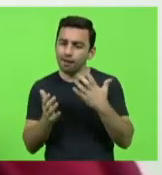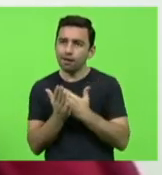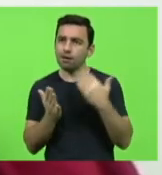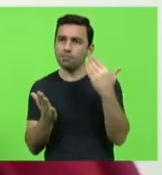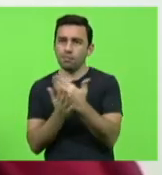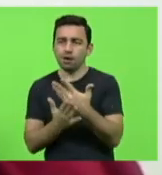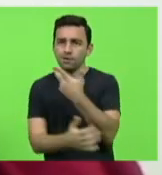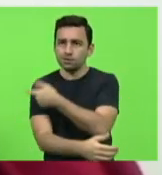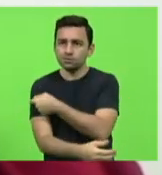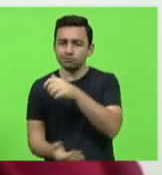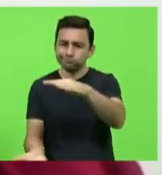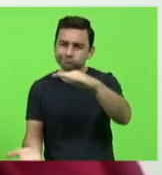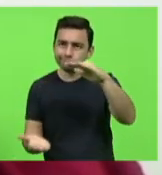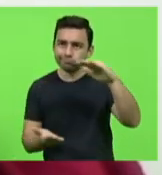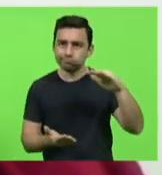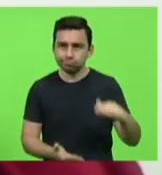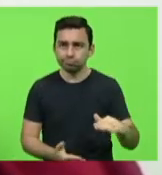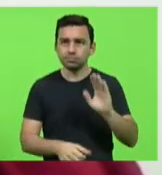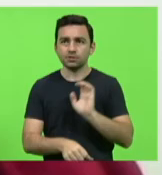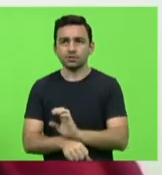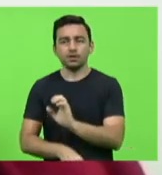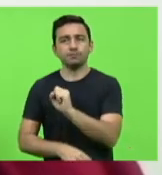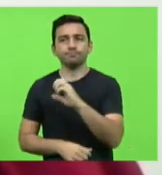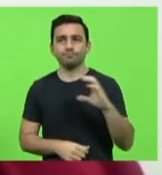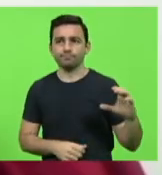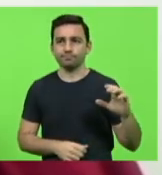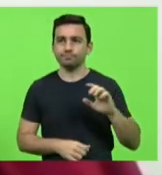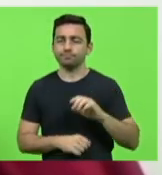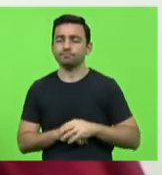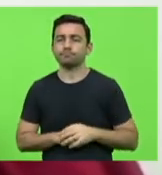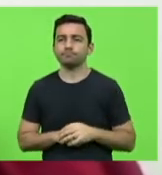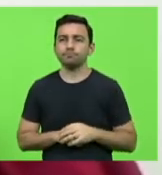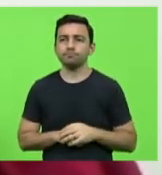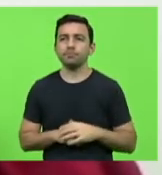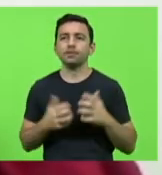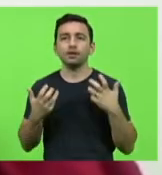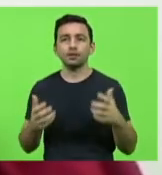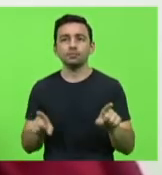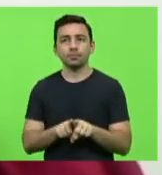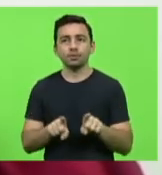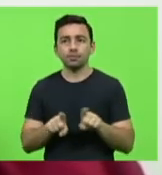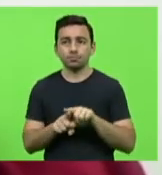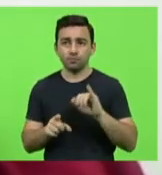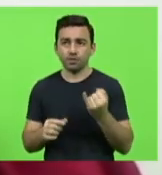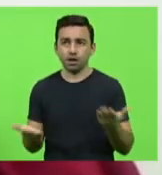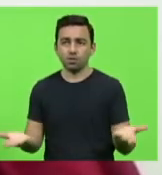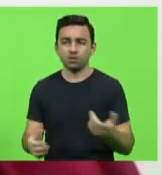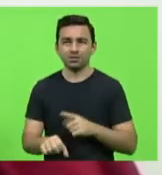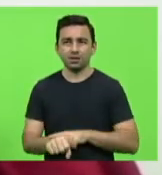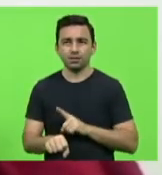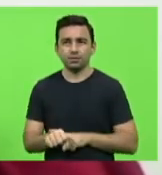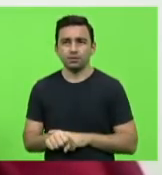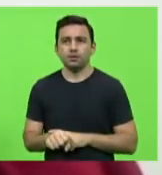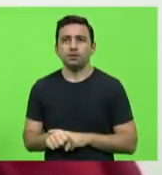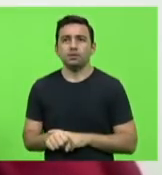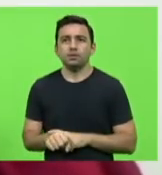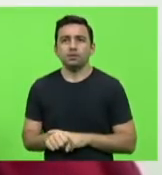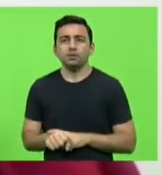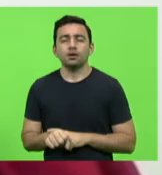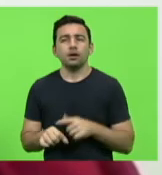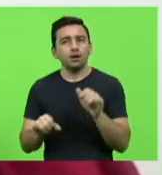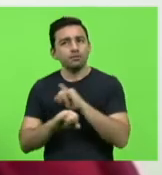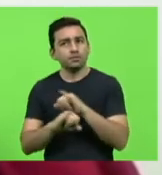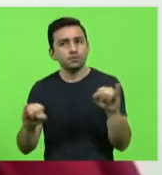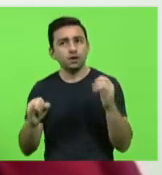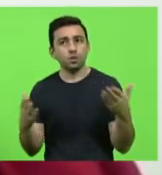para o Estado de Santa Catarina. Eu quero também aproveitar o tempo disponível também para informar que